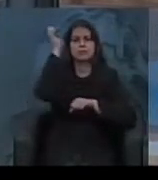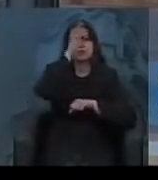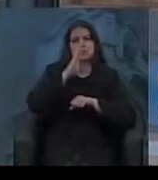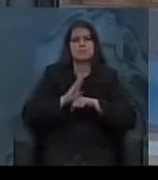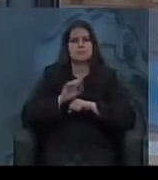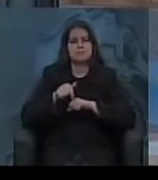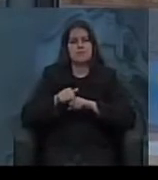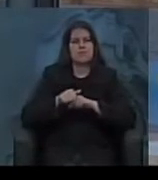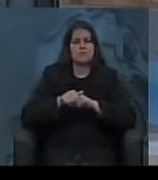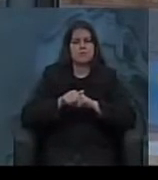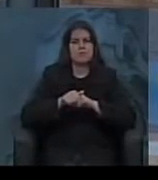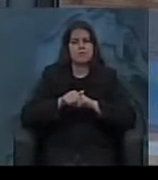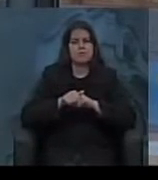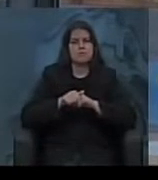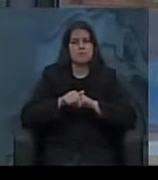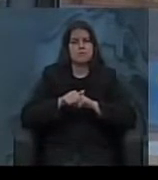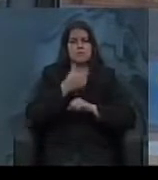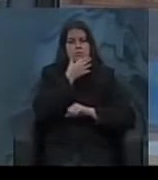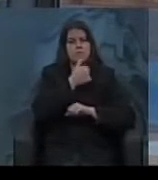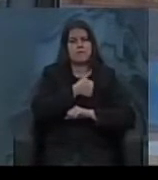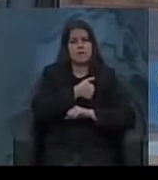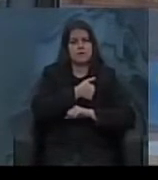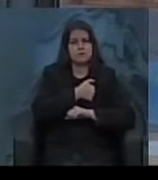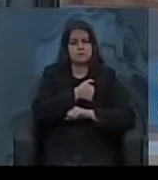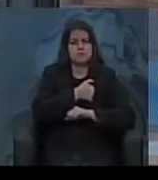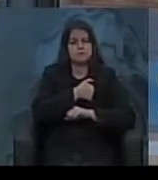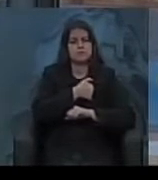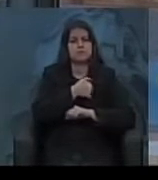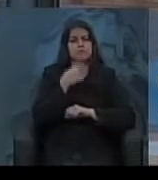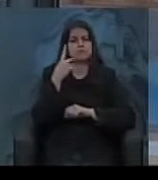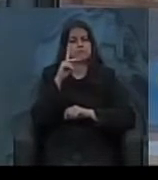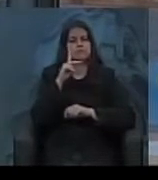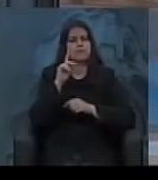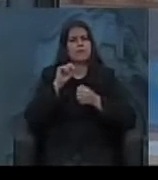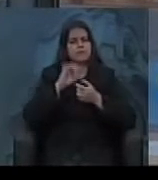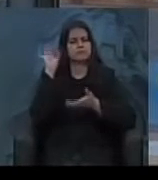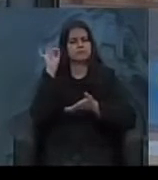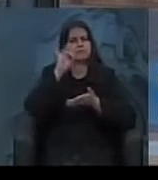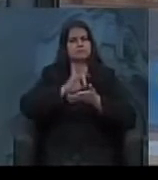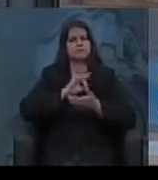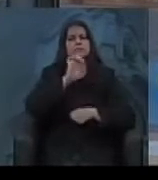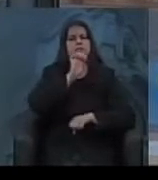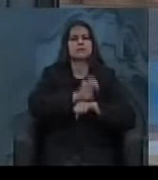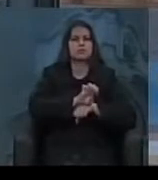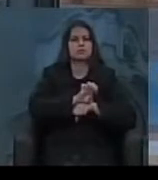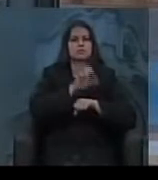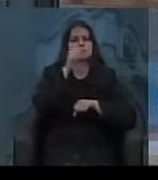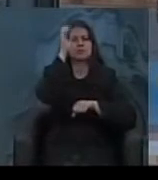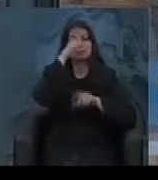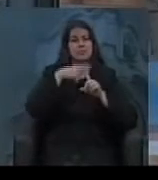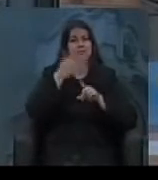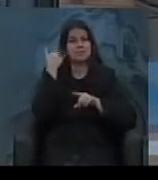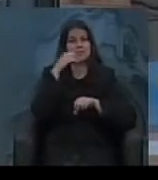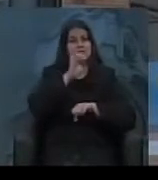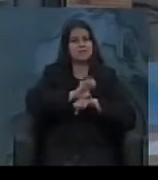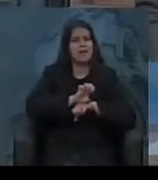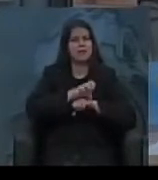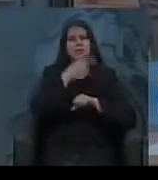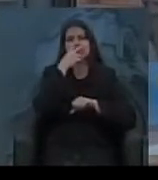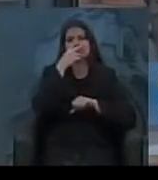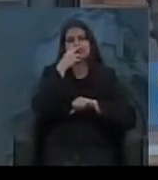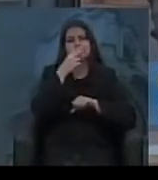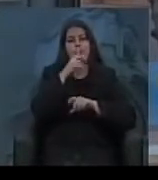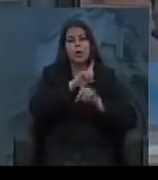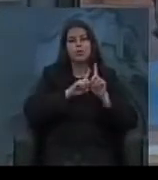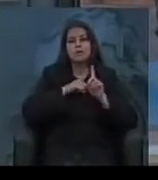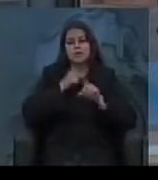brasileiro. Ou seja, o Vargas vai consolidar o Estado Nacional, que antes era um Estado, de certa forma, que era fruto